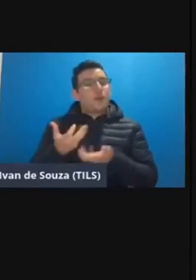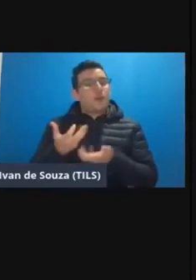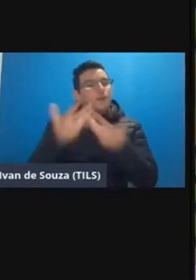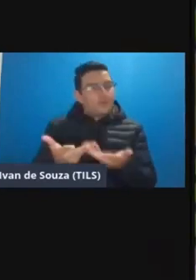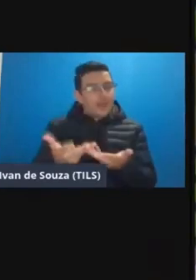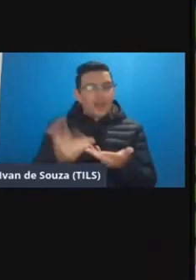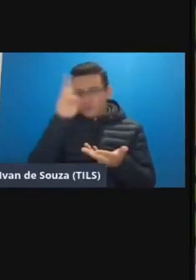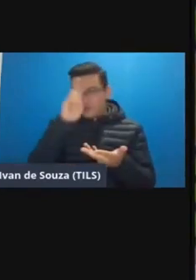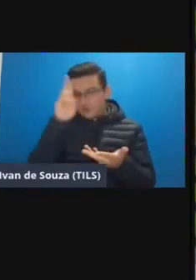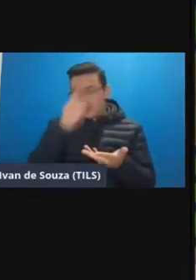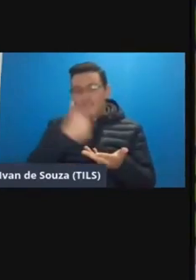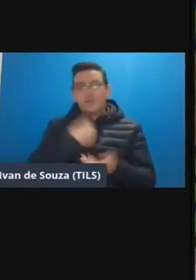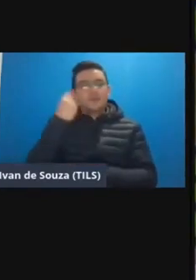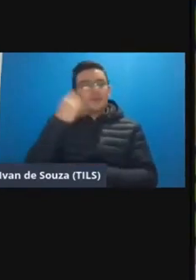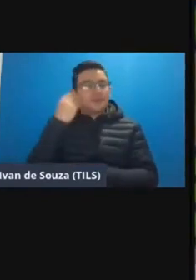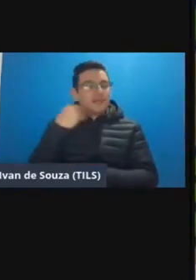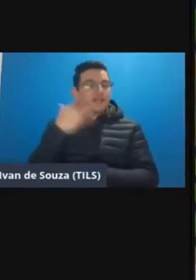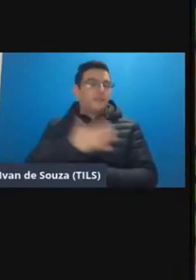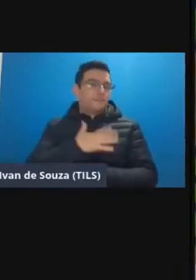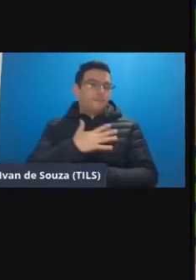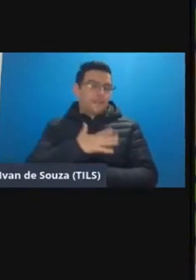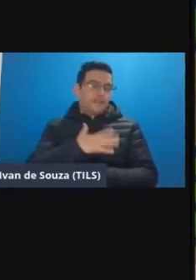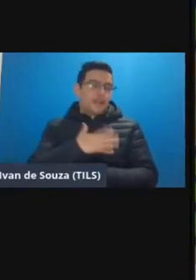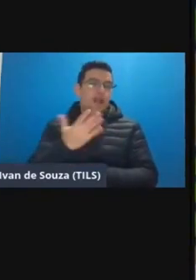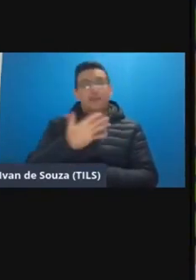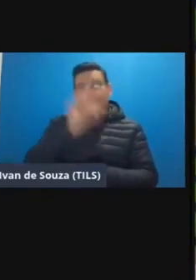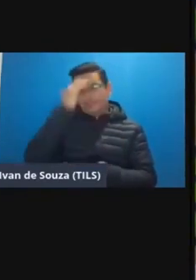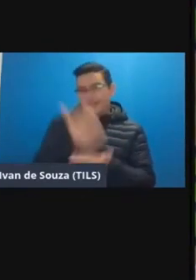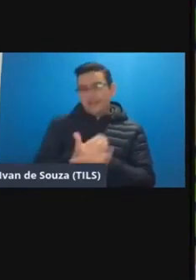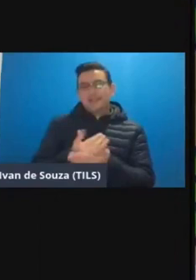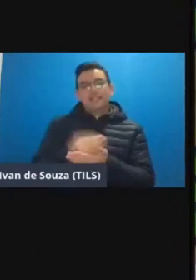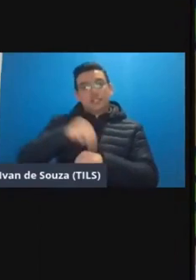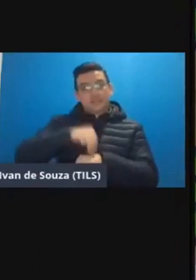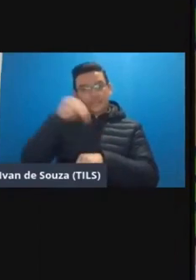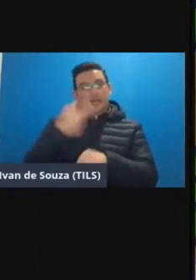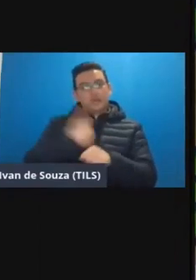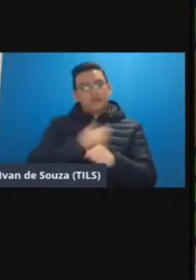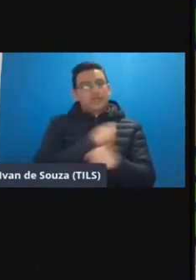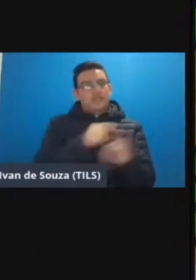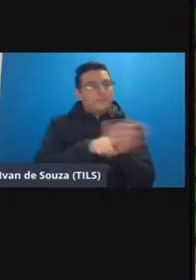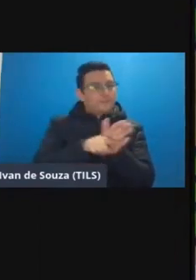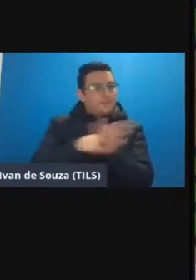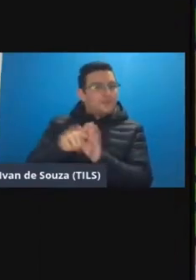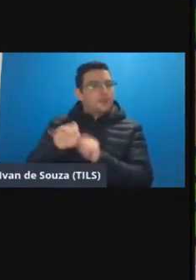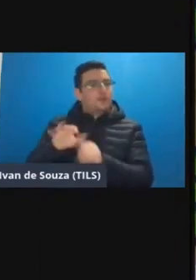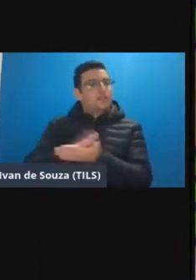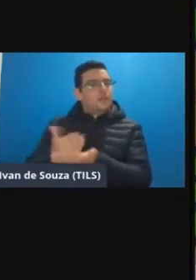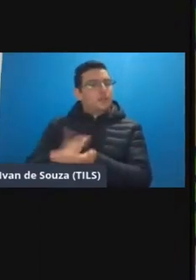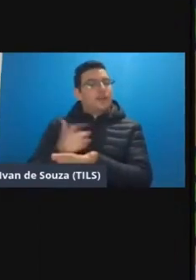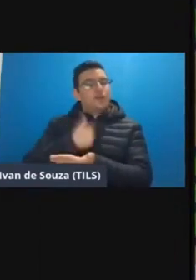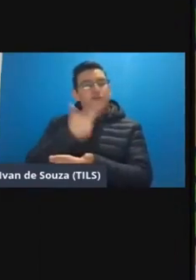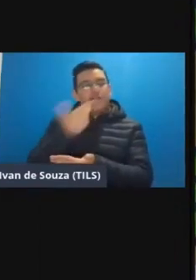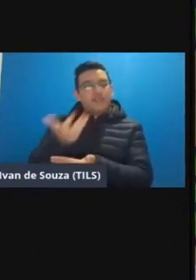eu que eu que eu vivenciei né na minha dissertação de mestrado no momento que eu tava pesquisando educação híbrida né eu falava que eu queria